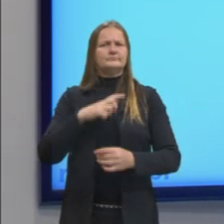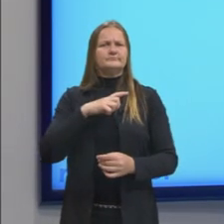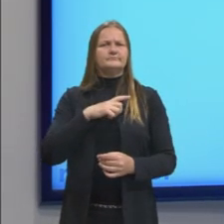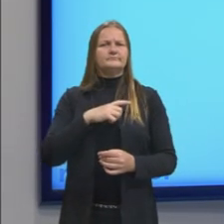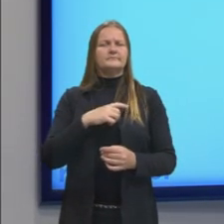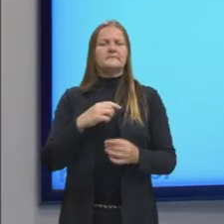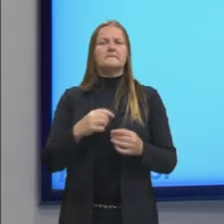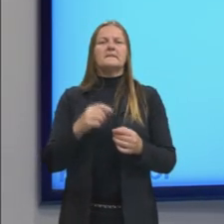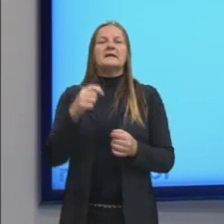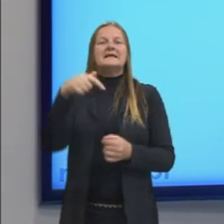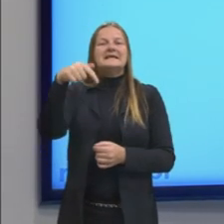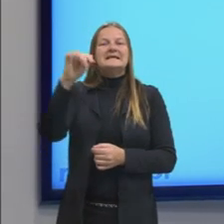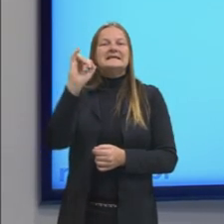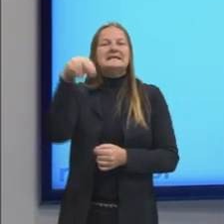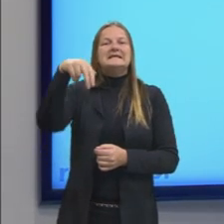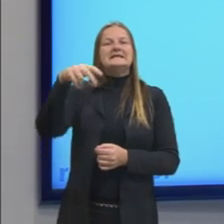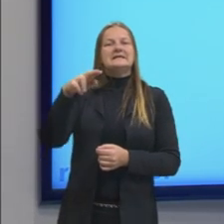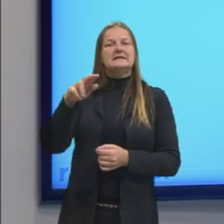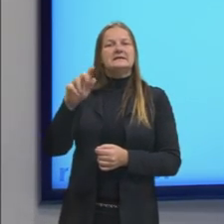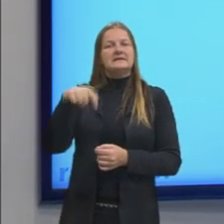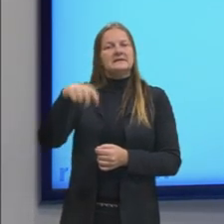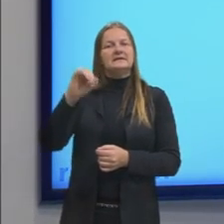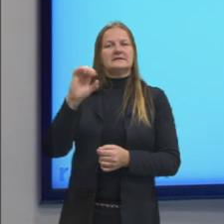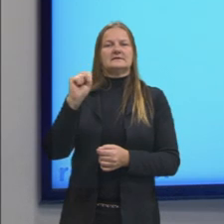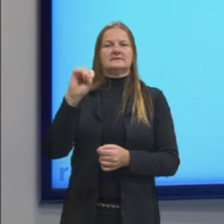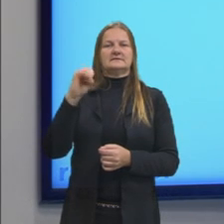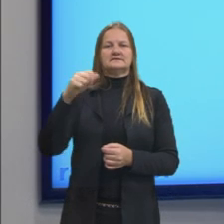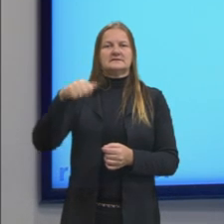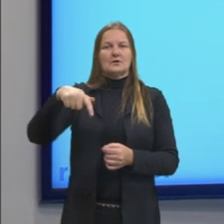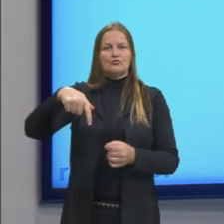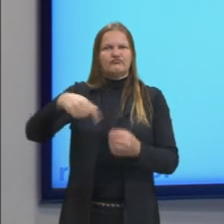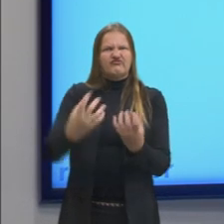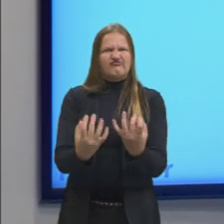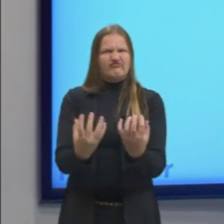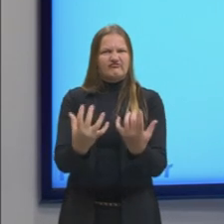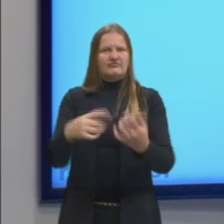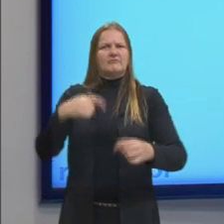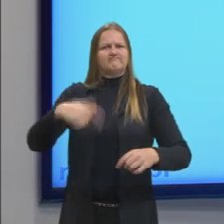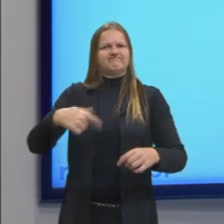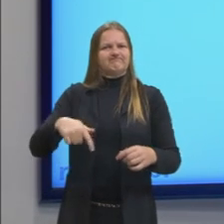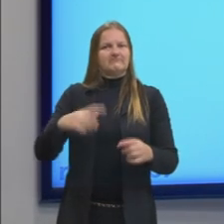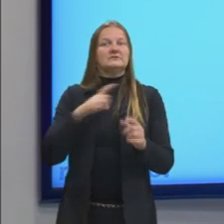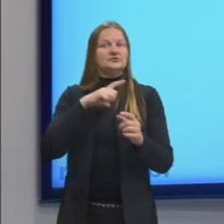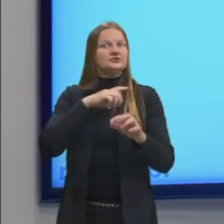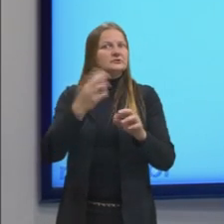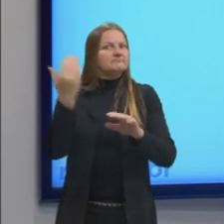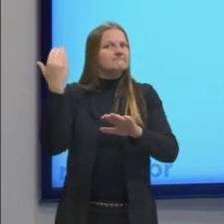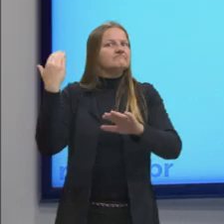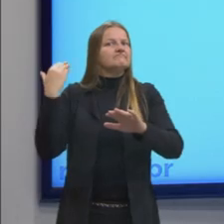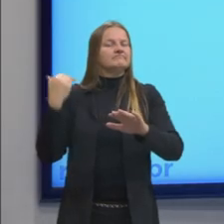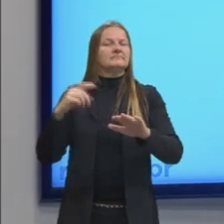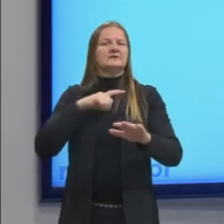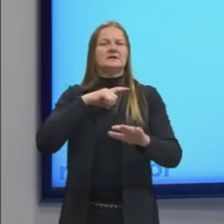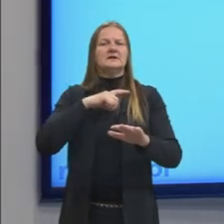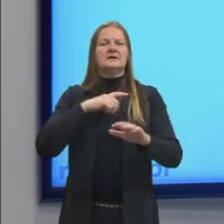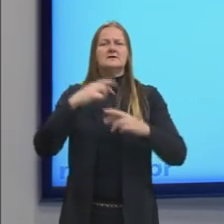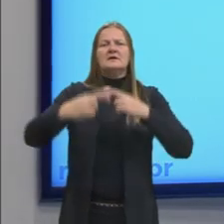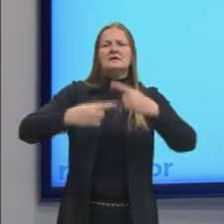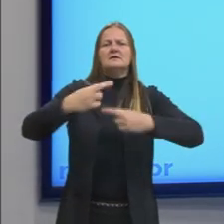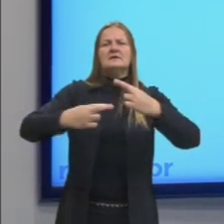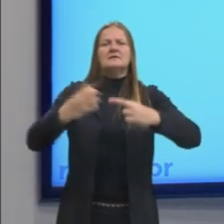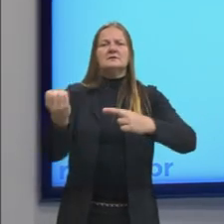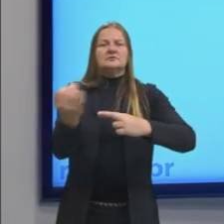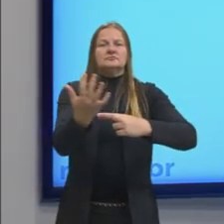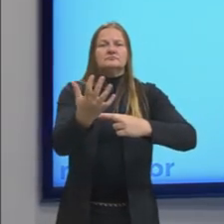Tribunal de Inquisição. A igreja é muito forte aqui ainda. É um primeiro movimento. O período da Renascença é um primeiro